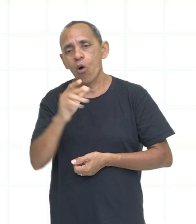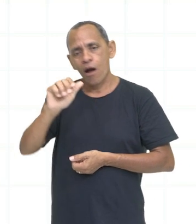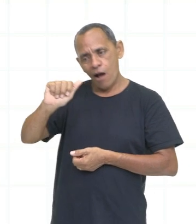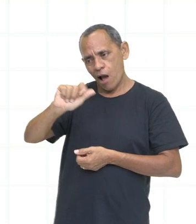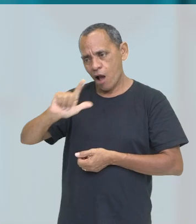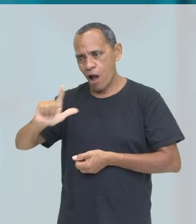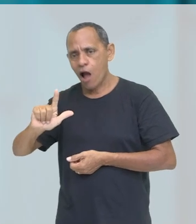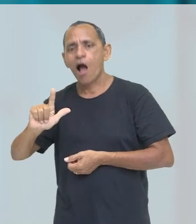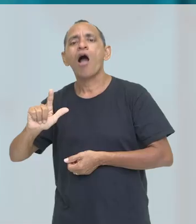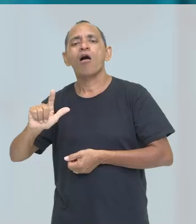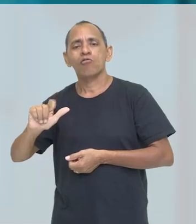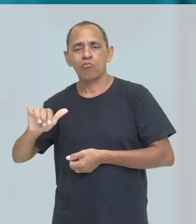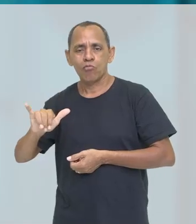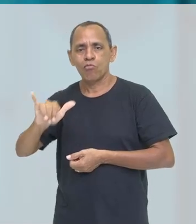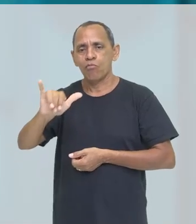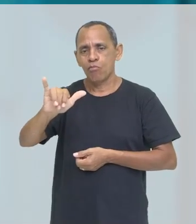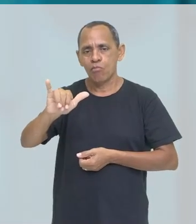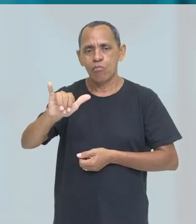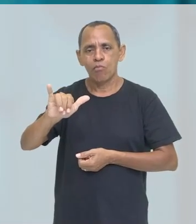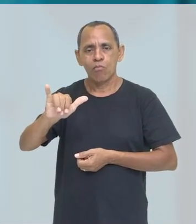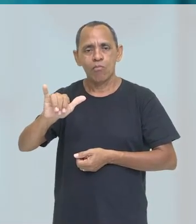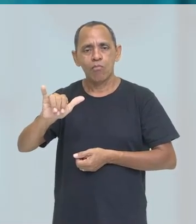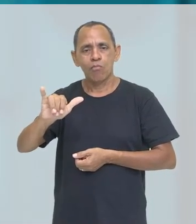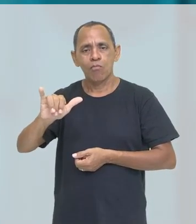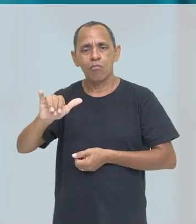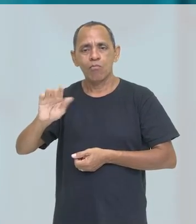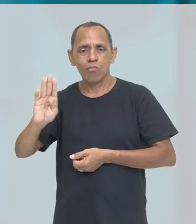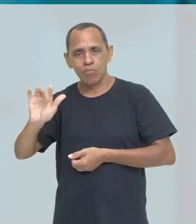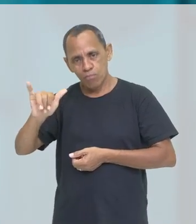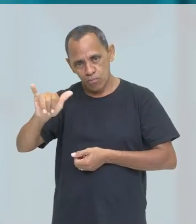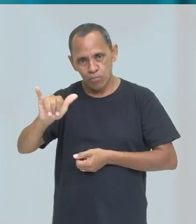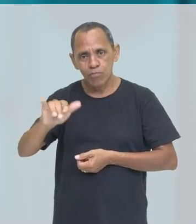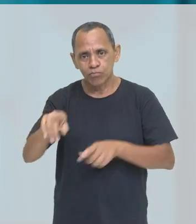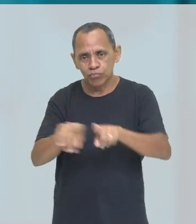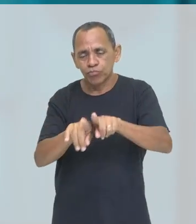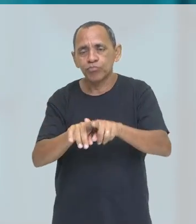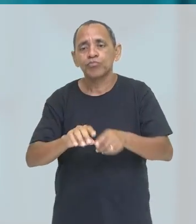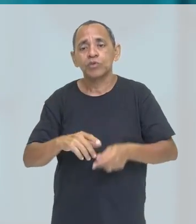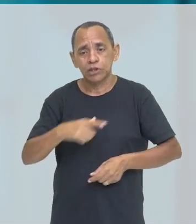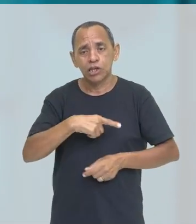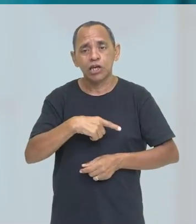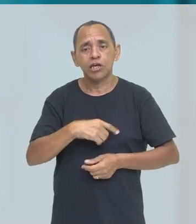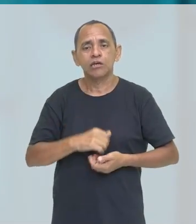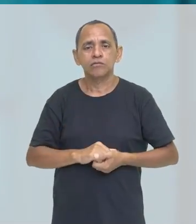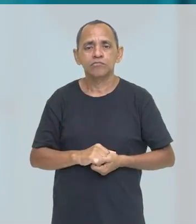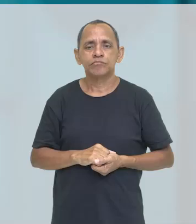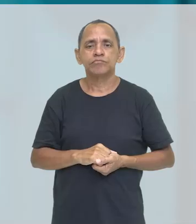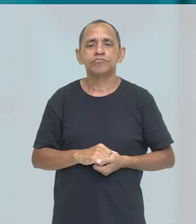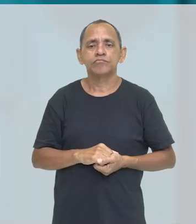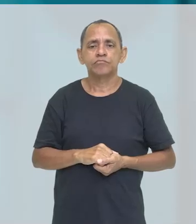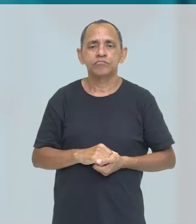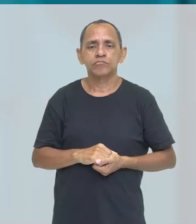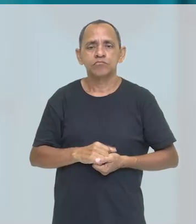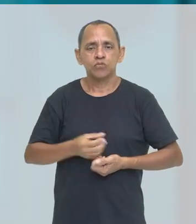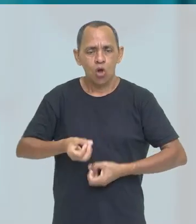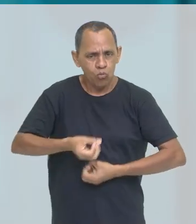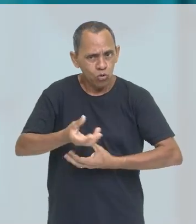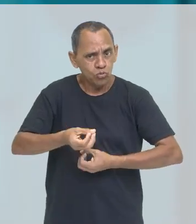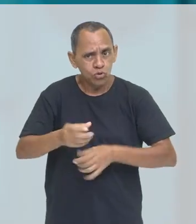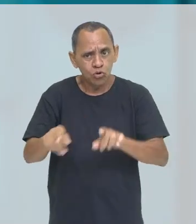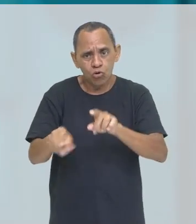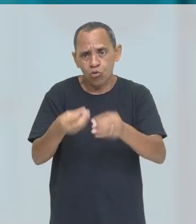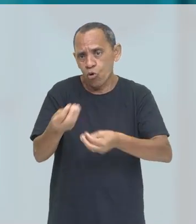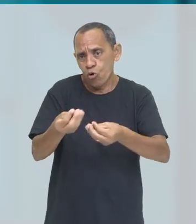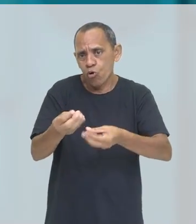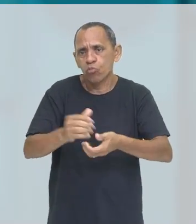diante. Então, a expressão ou by myself, ela existe, né? Ou by mais o pronome reflexivo, ela existe